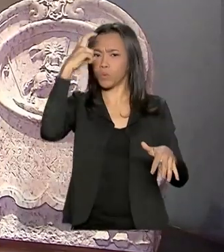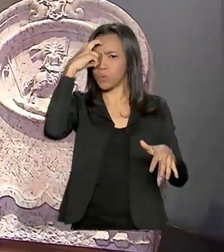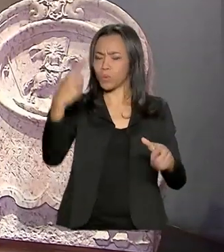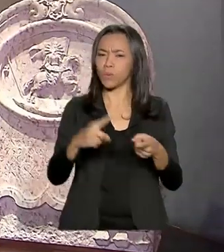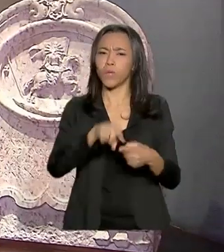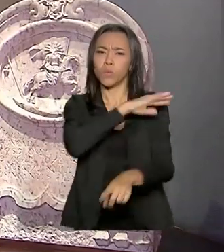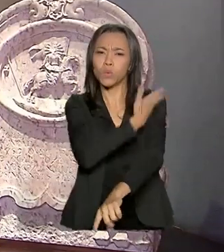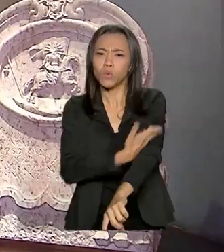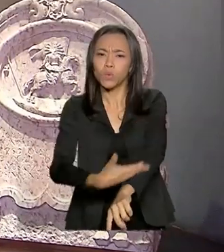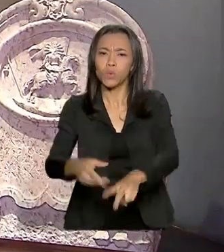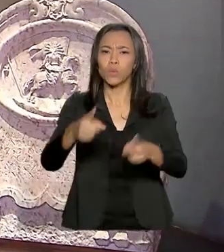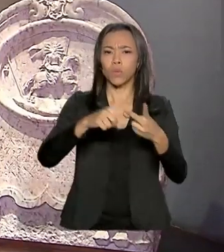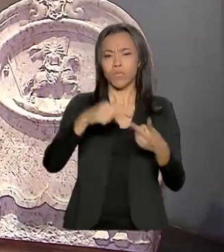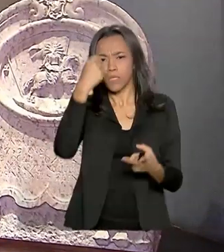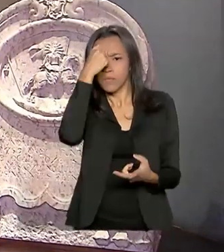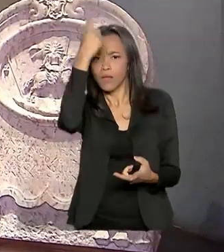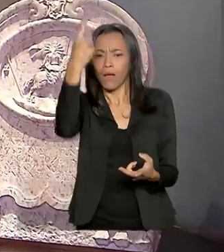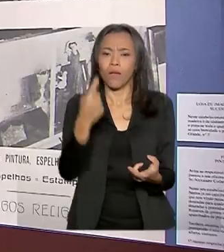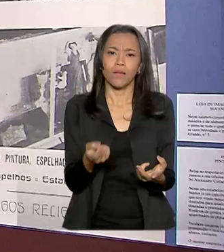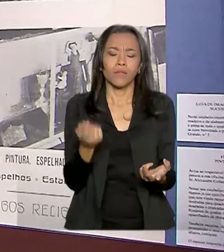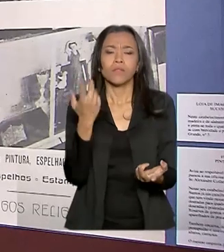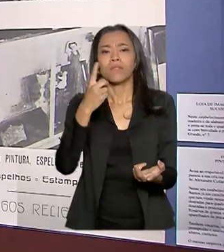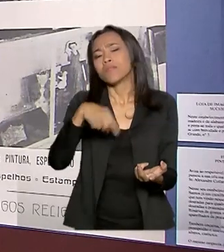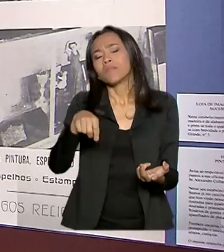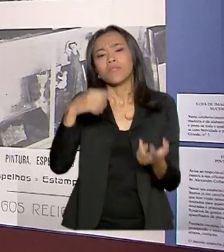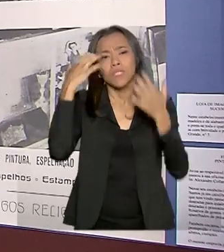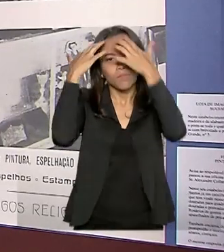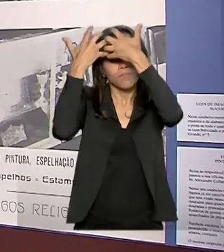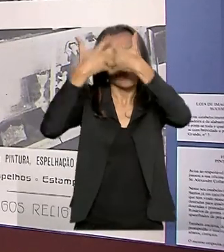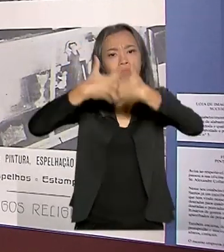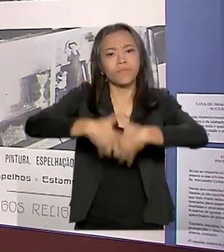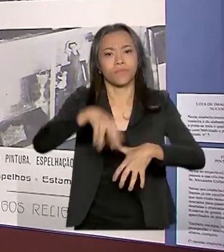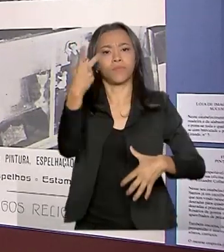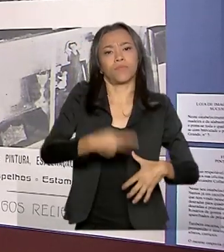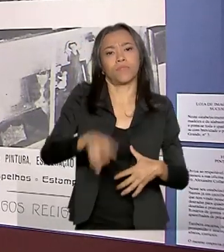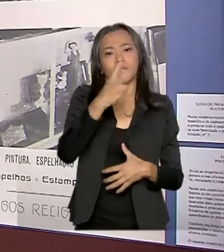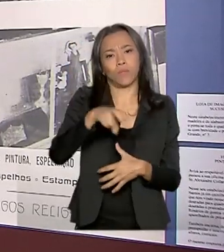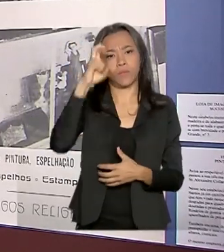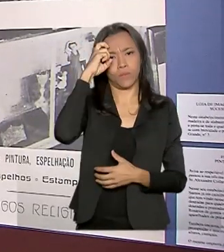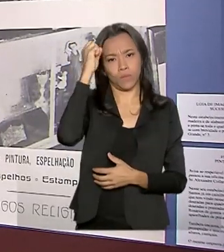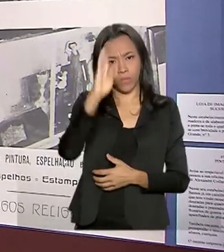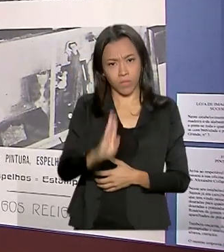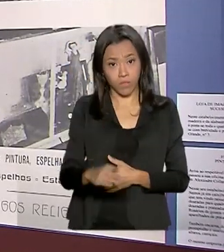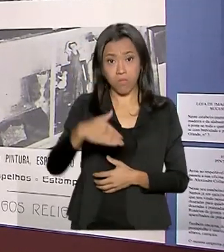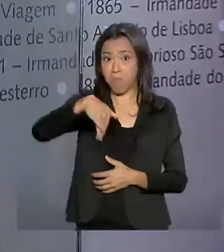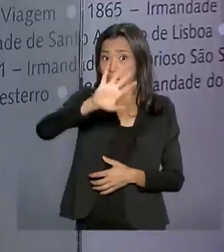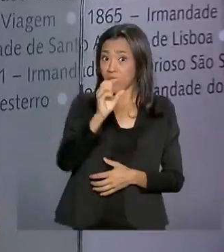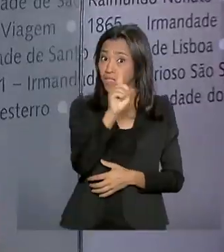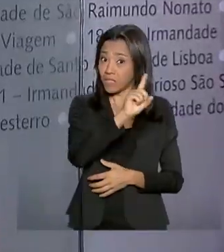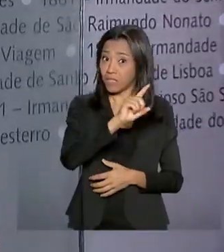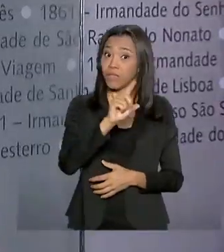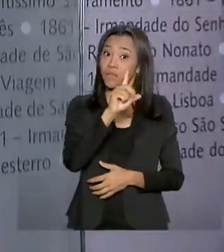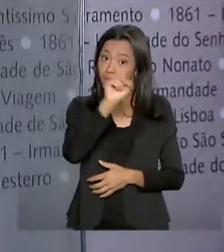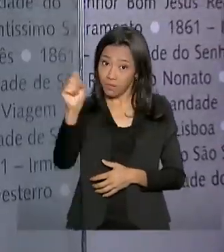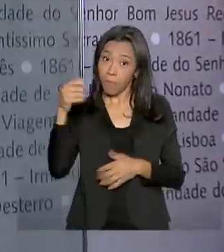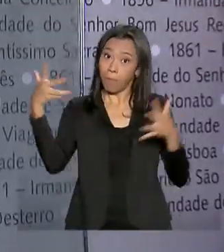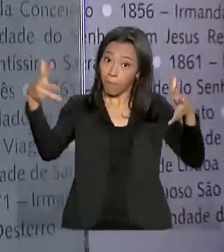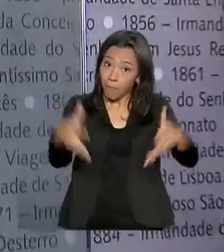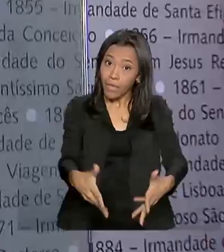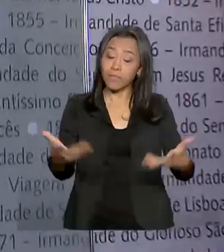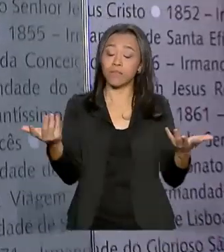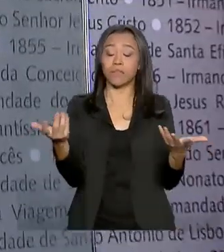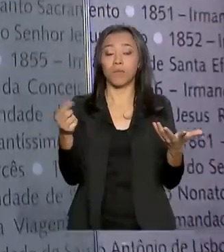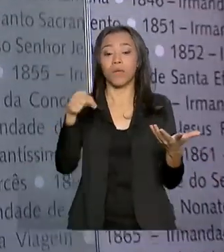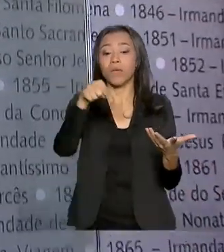práticas e pensamentos da nossa cultura. Mais de 1.100 instituições de cultura de todo o país participam do evento,